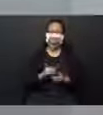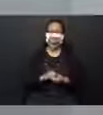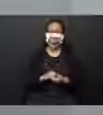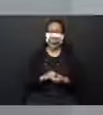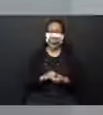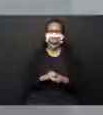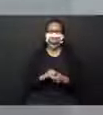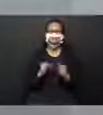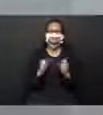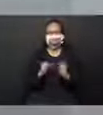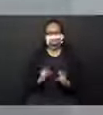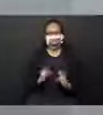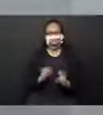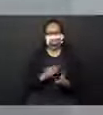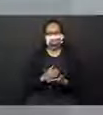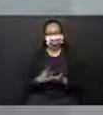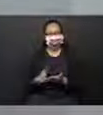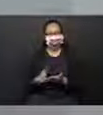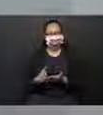Podemos começar?